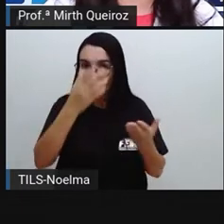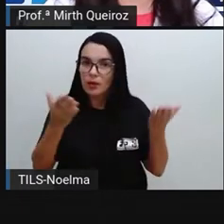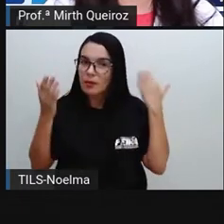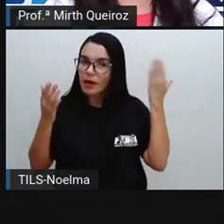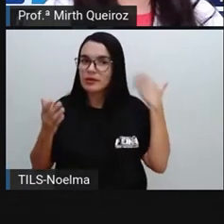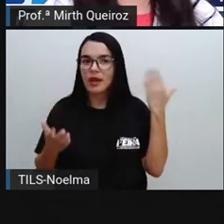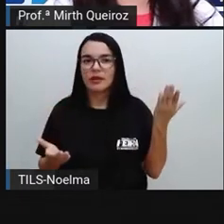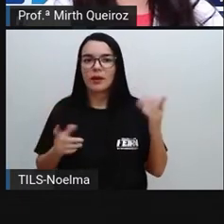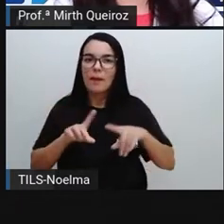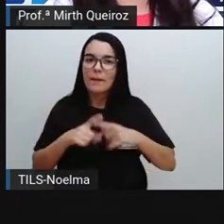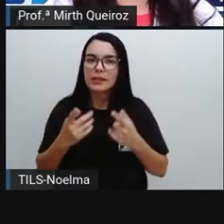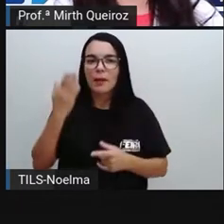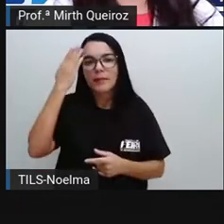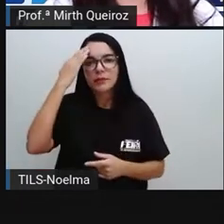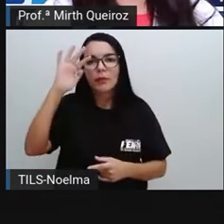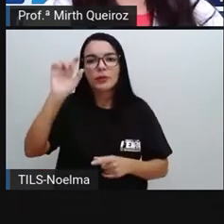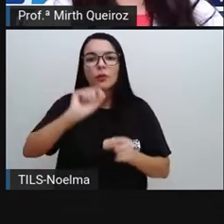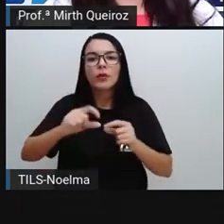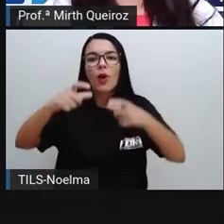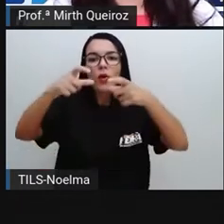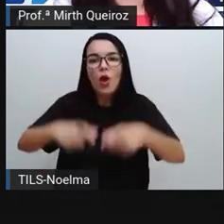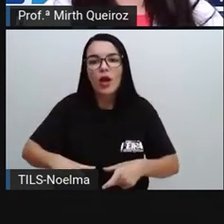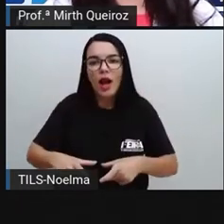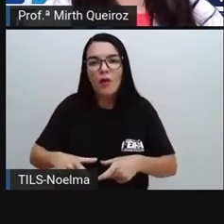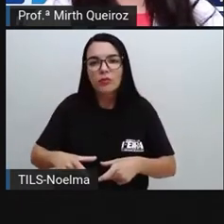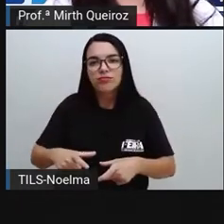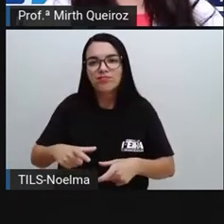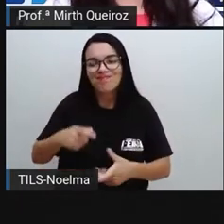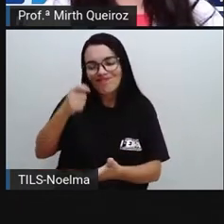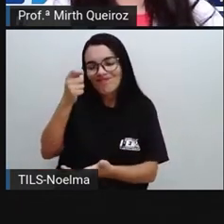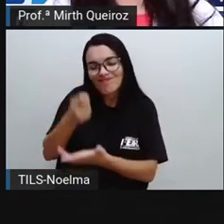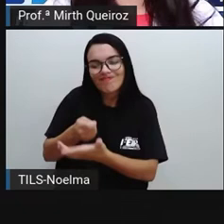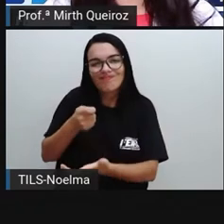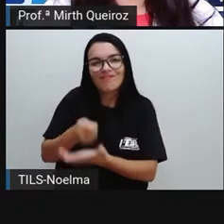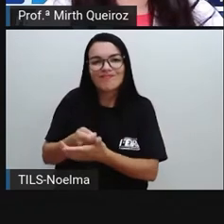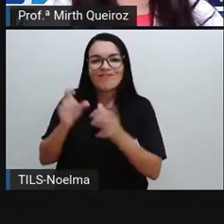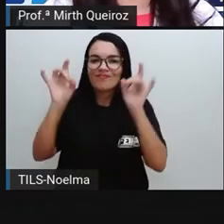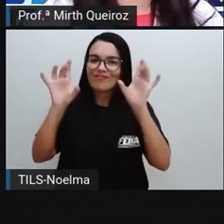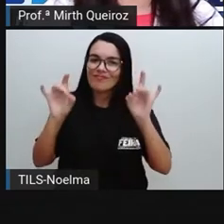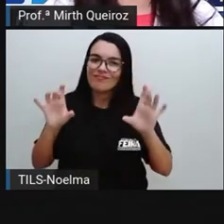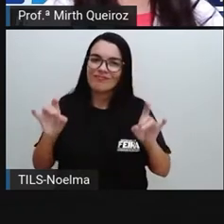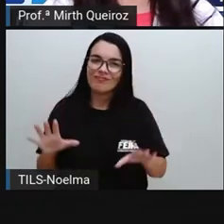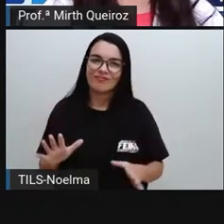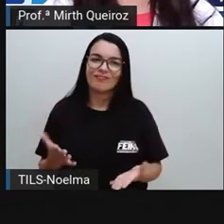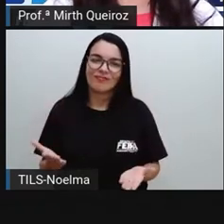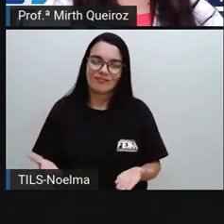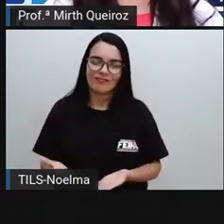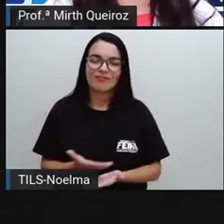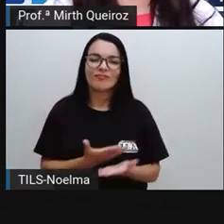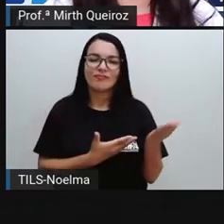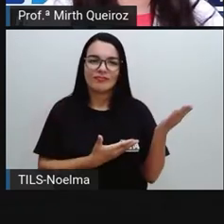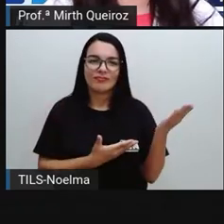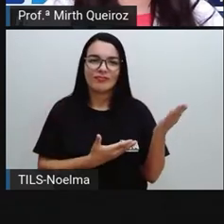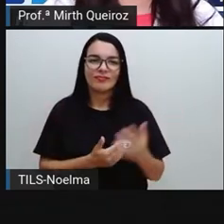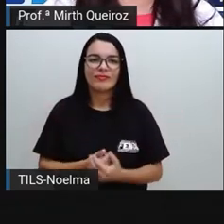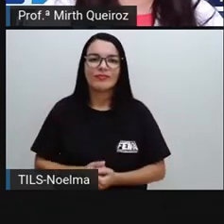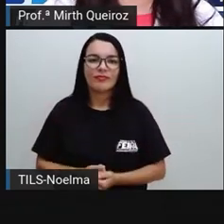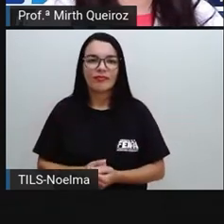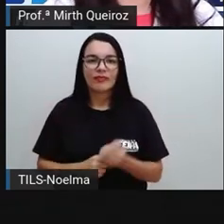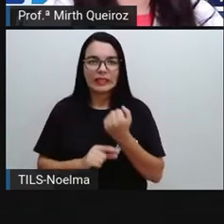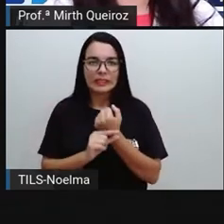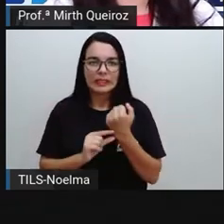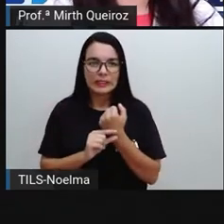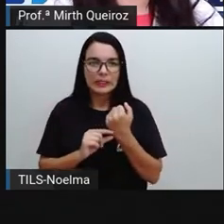impacto, mas principalmente para o local tão específico e decisivo para o qual foi. www.ponte